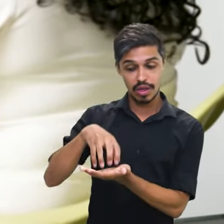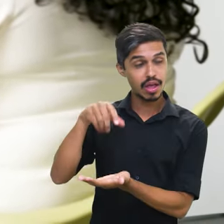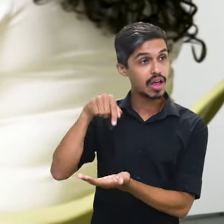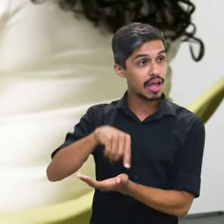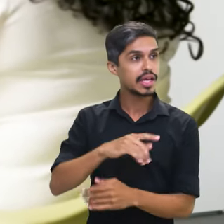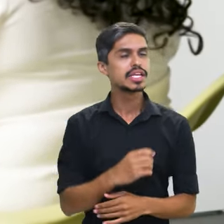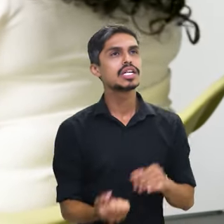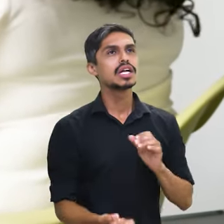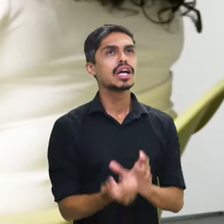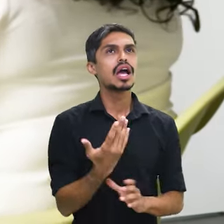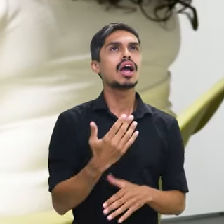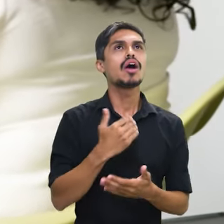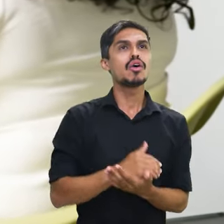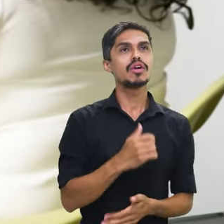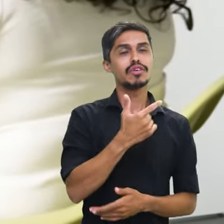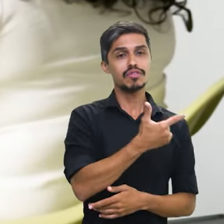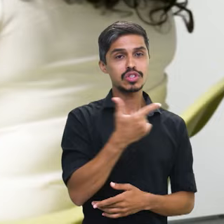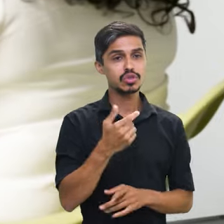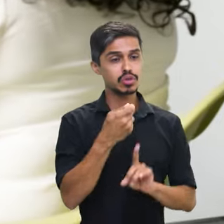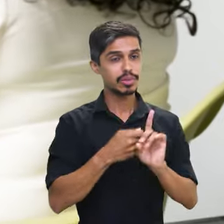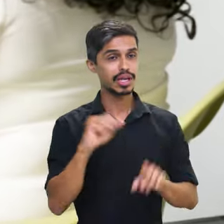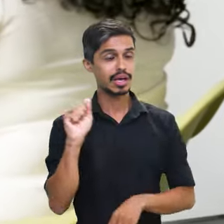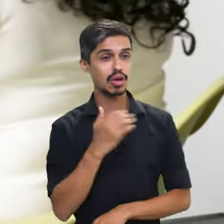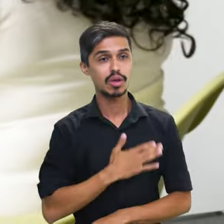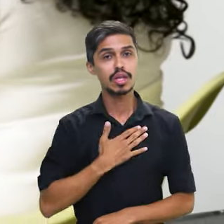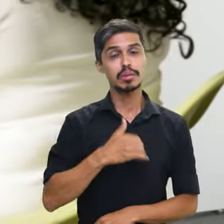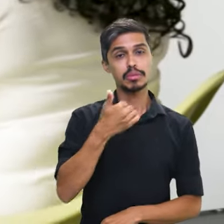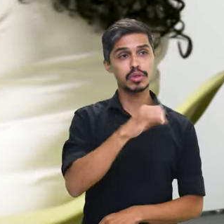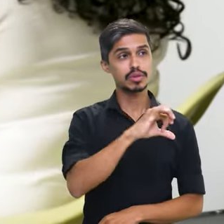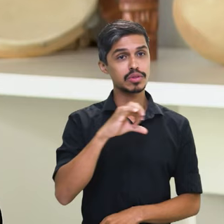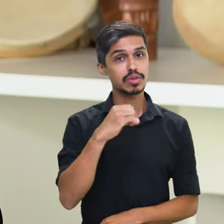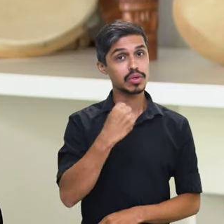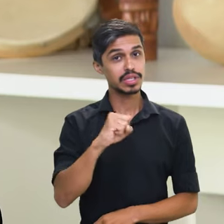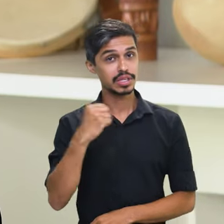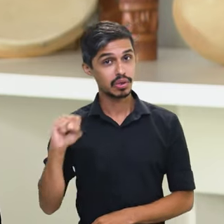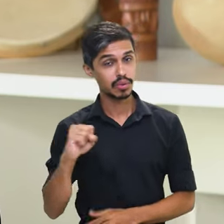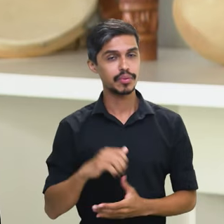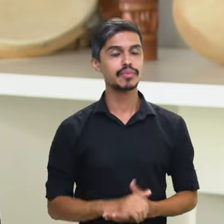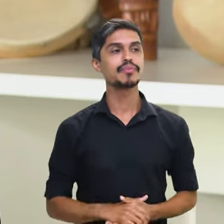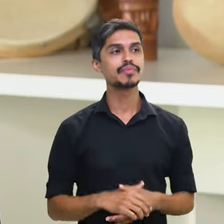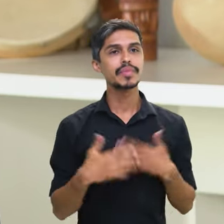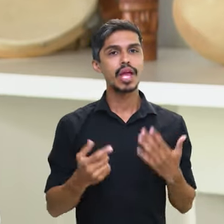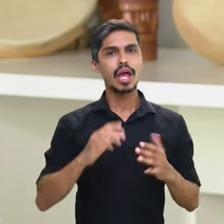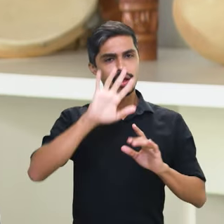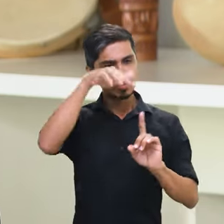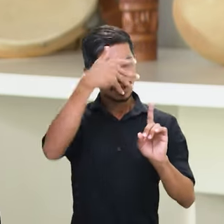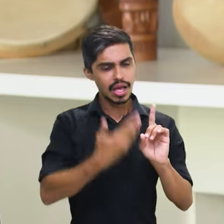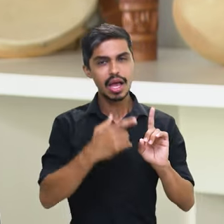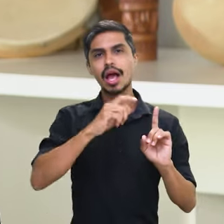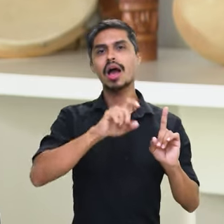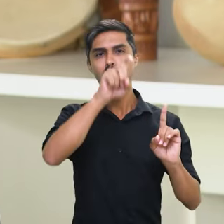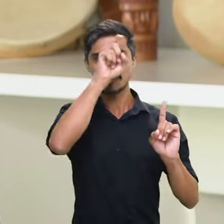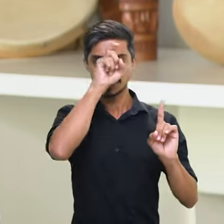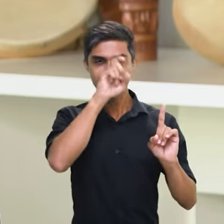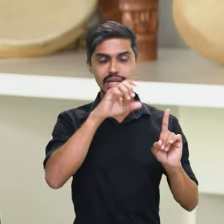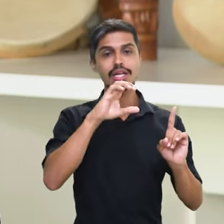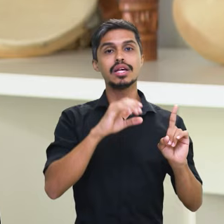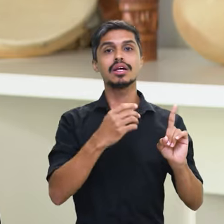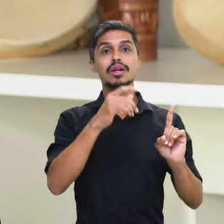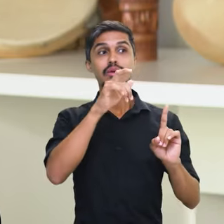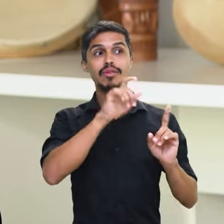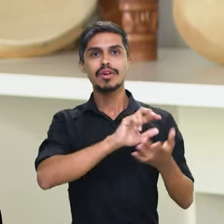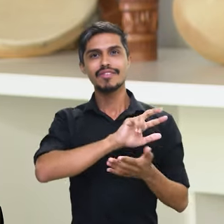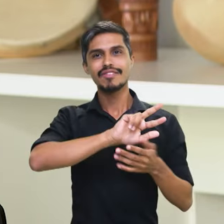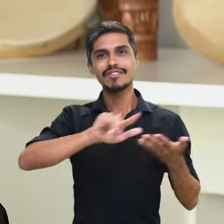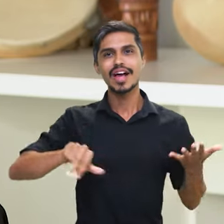ela surgiu em 22 de agosto de 1988. Ela é uma homenagem ao quilômetro dos Palmares, os quilômetros dos